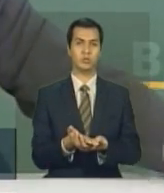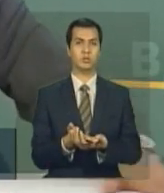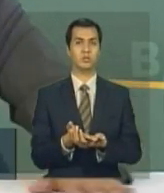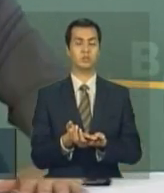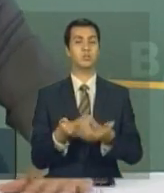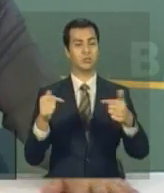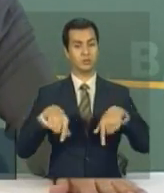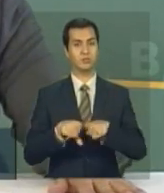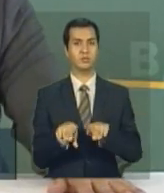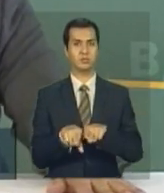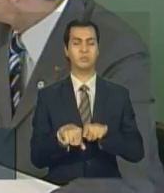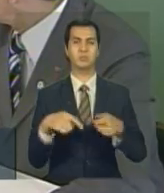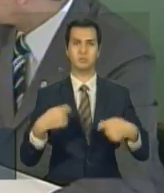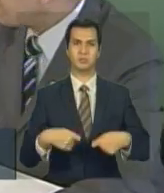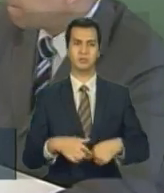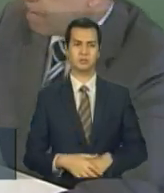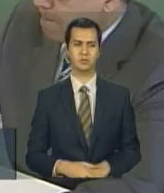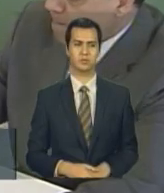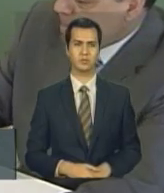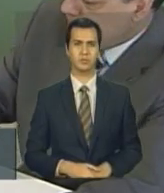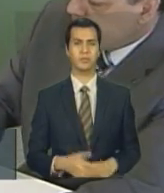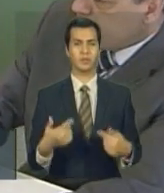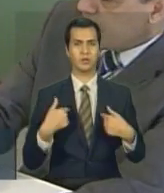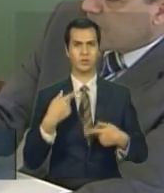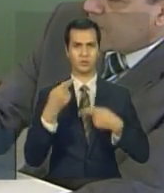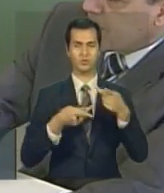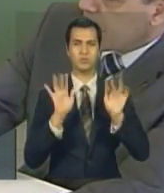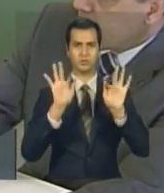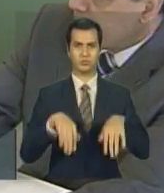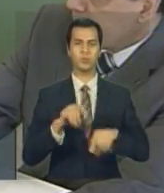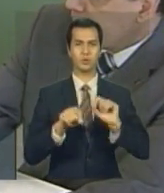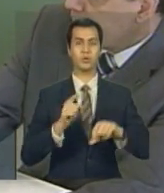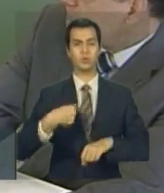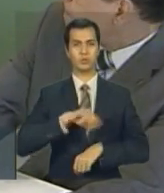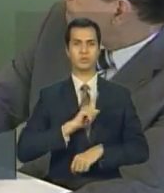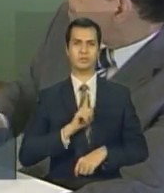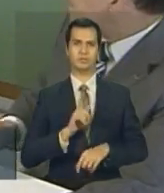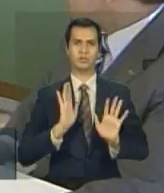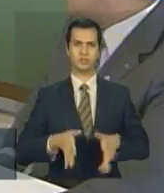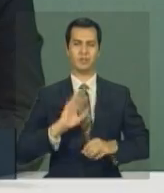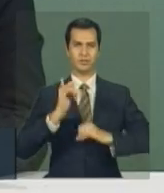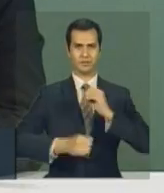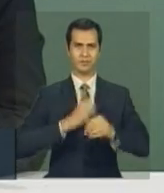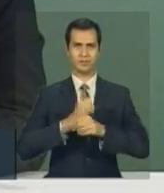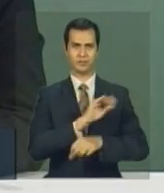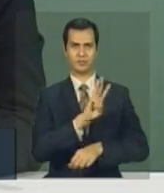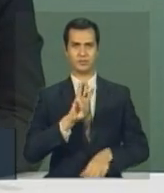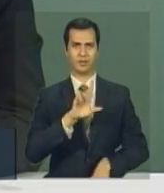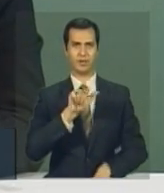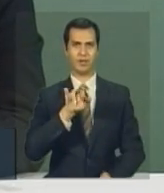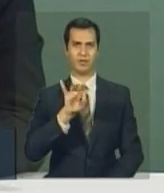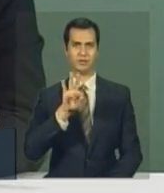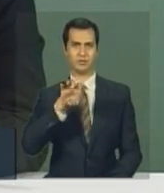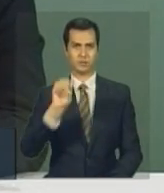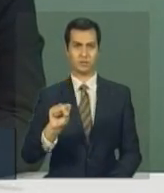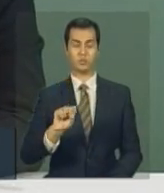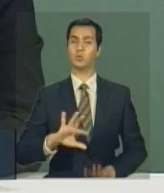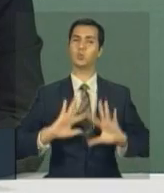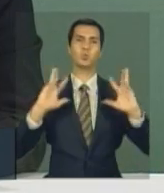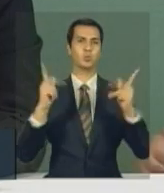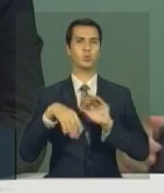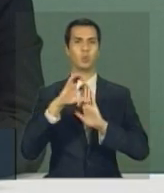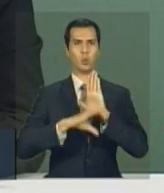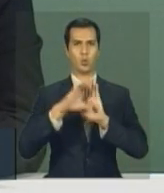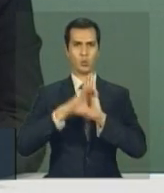seu treinamento. Deixa eu concluir, então, assim, primeiro, nós temos a plataforma Lattes, então, todos os currículos estarão